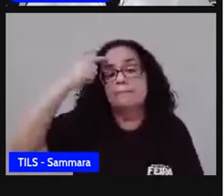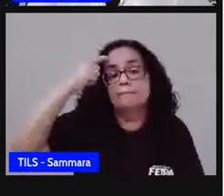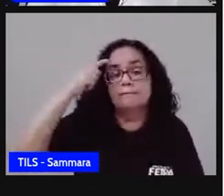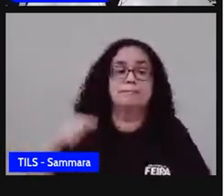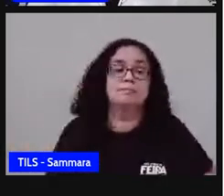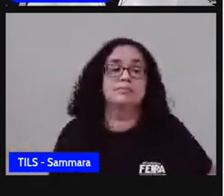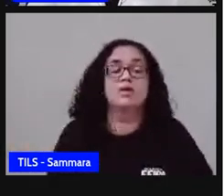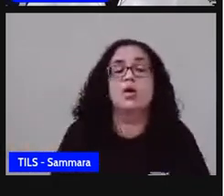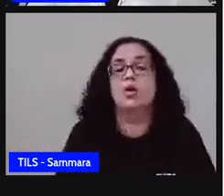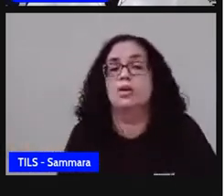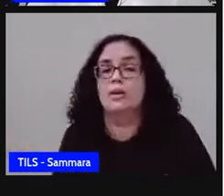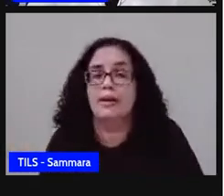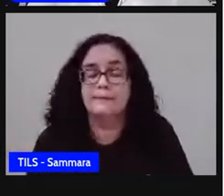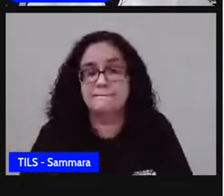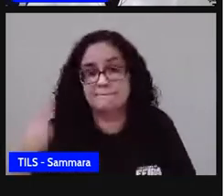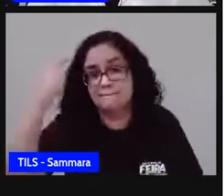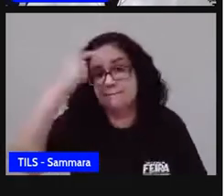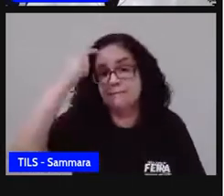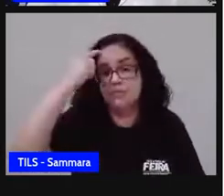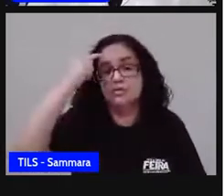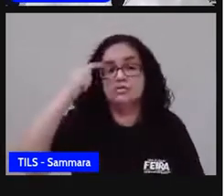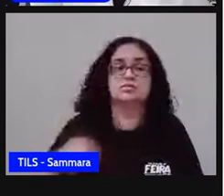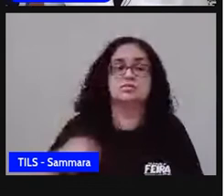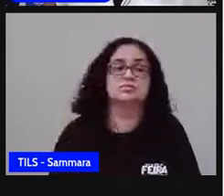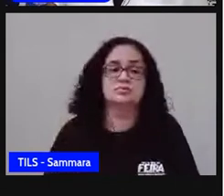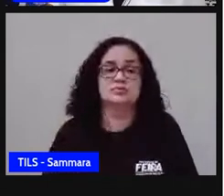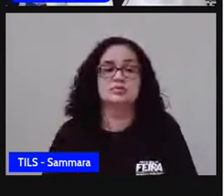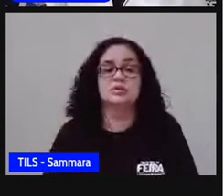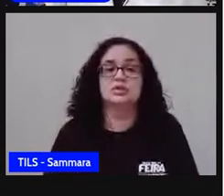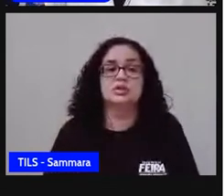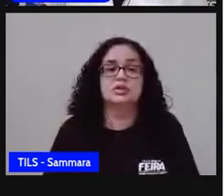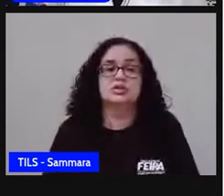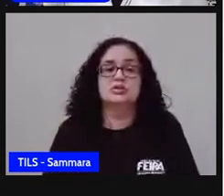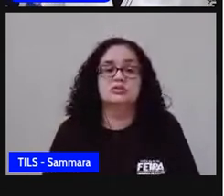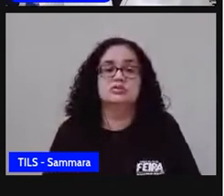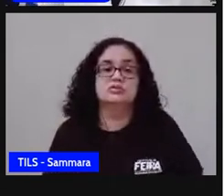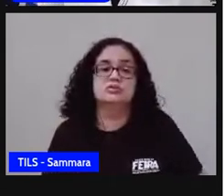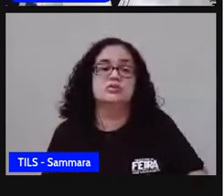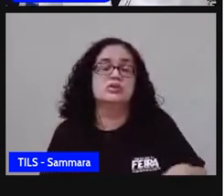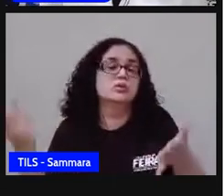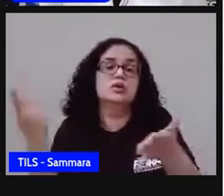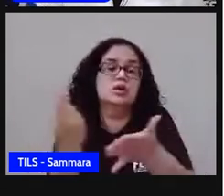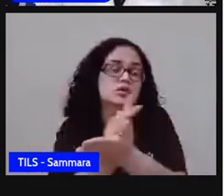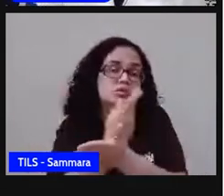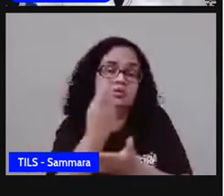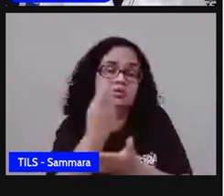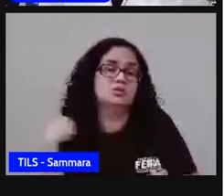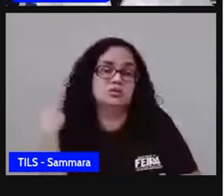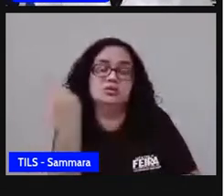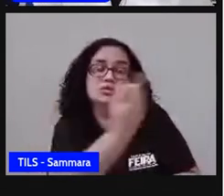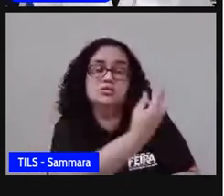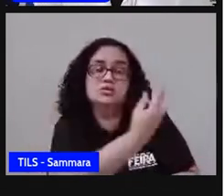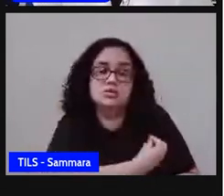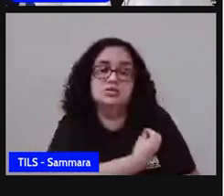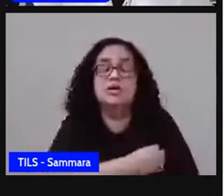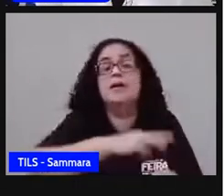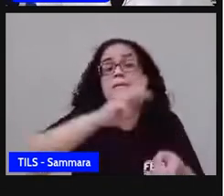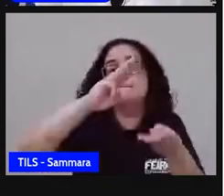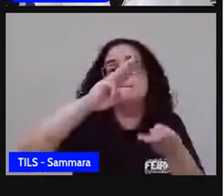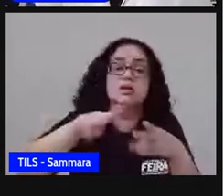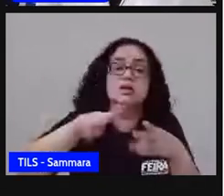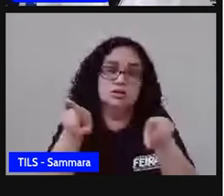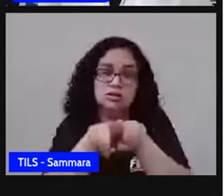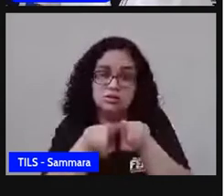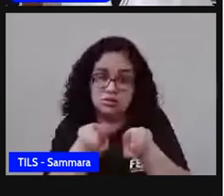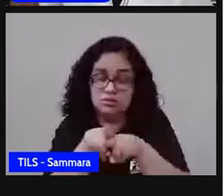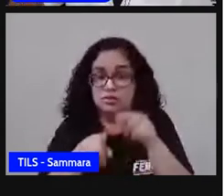crie um pensamento crítico, reflexivo em relação às situações do nosso cotidiano. A matemática, ela é também para